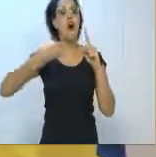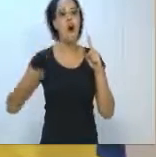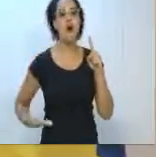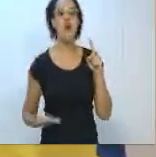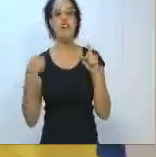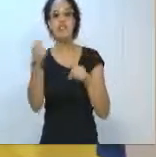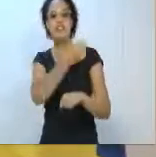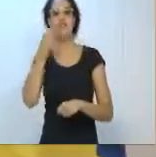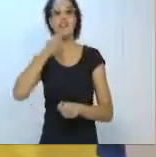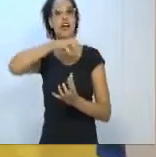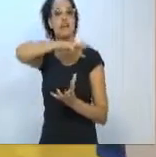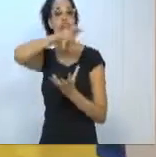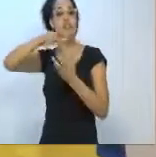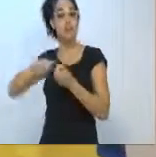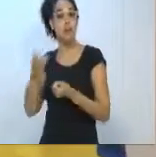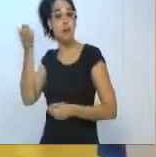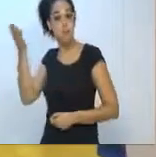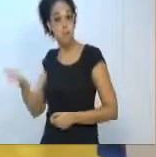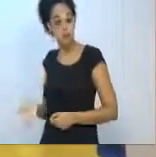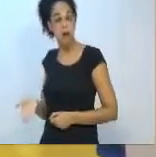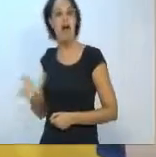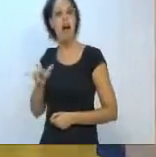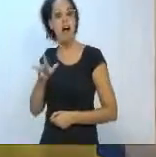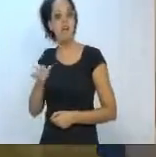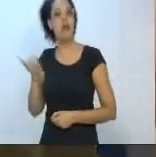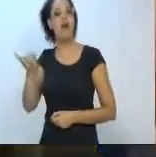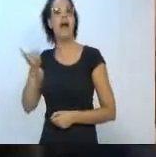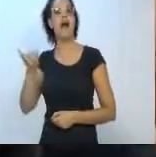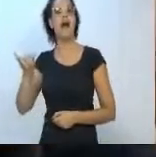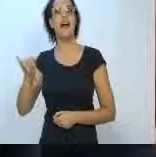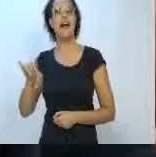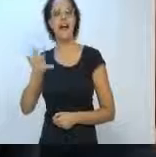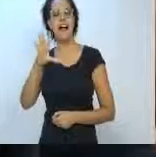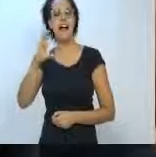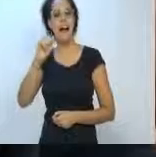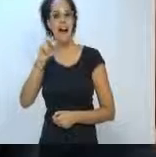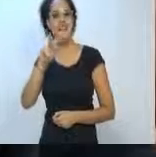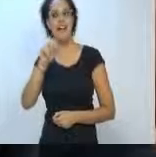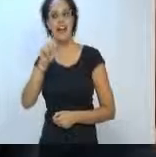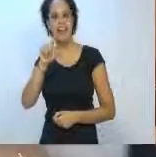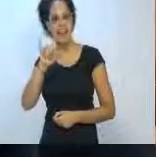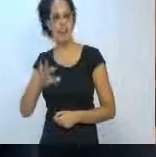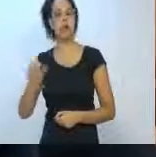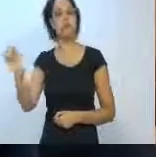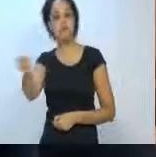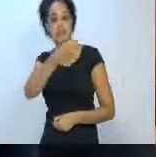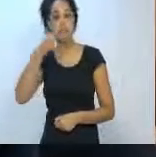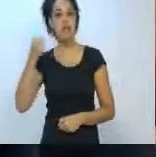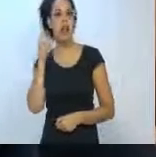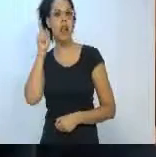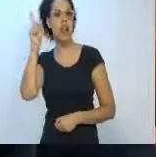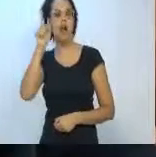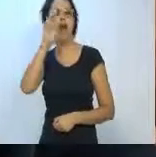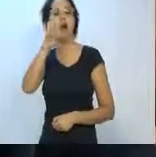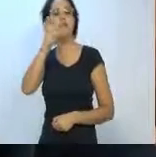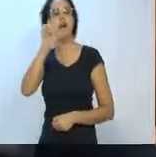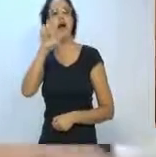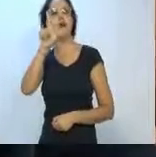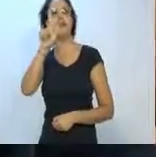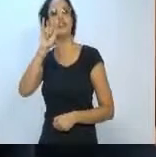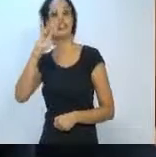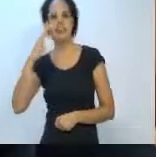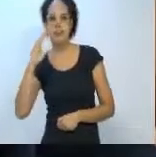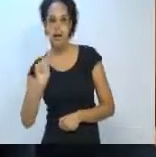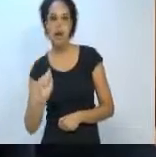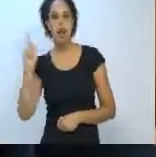Douglas foi nomeado Cavaleiro da Cerveja Belga. Honraria recebido em Honores Causa, na cidade